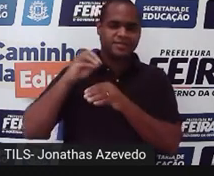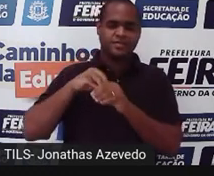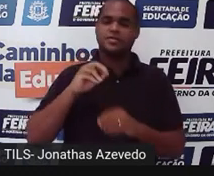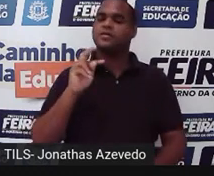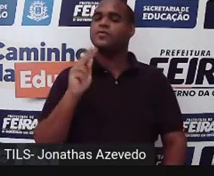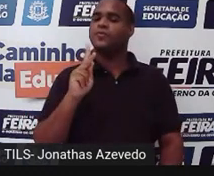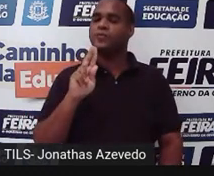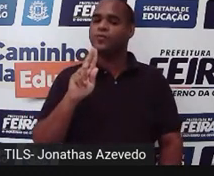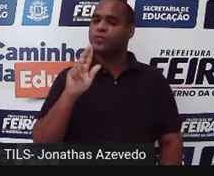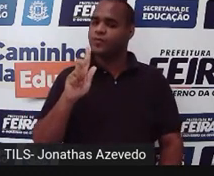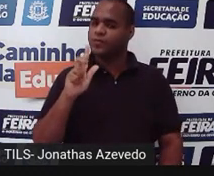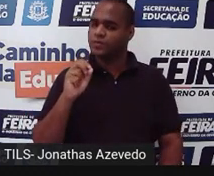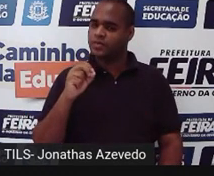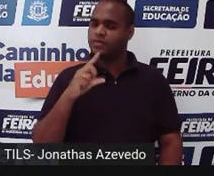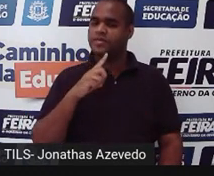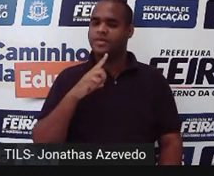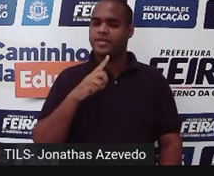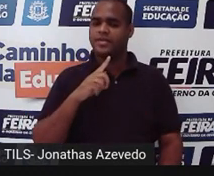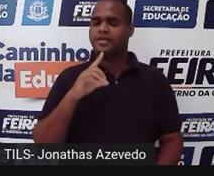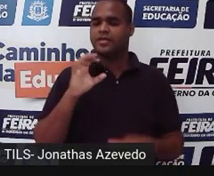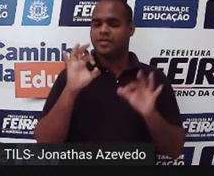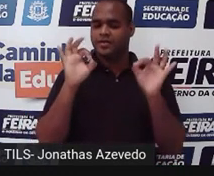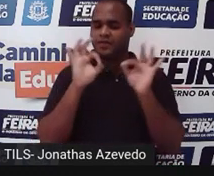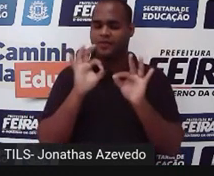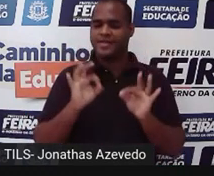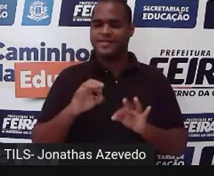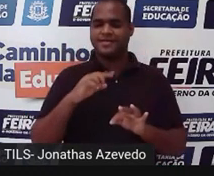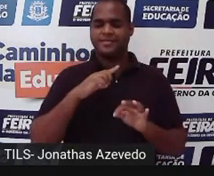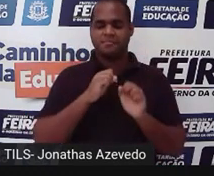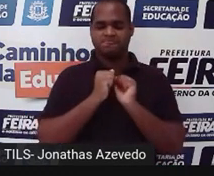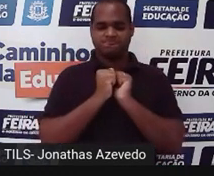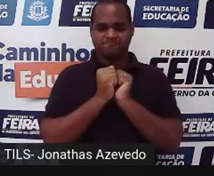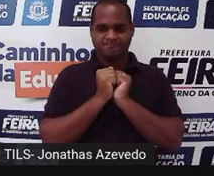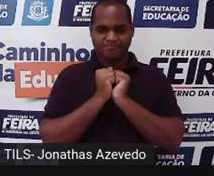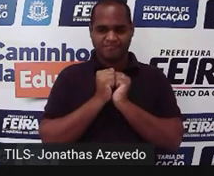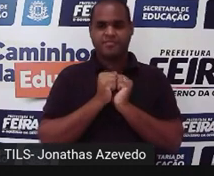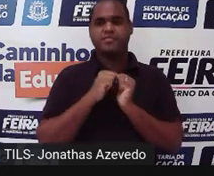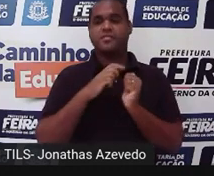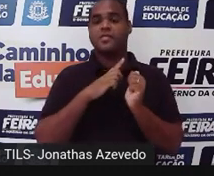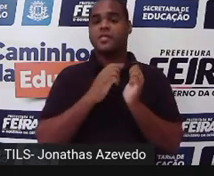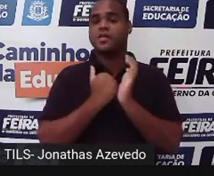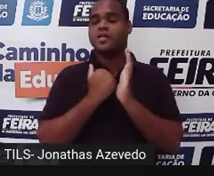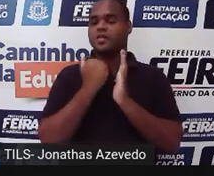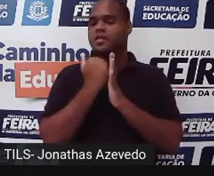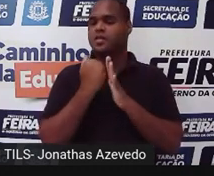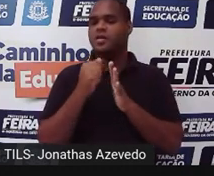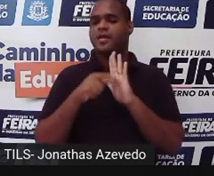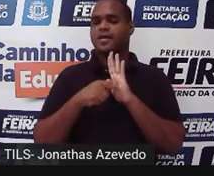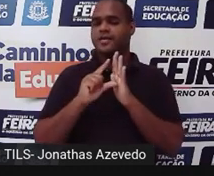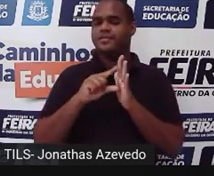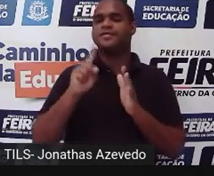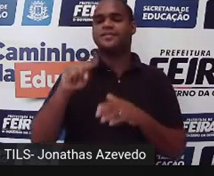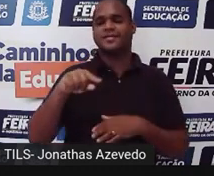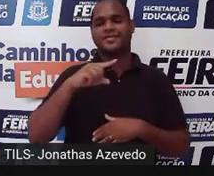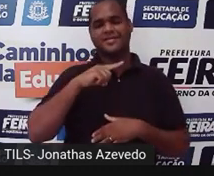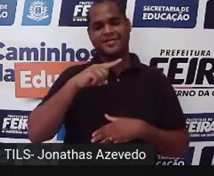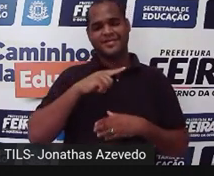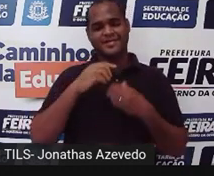se deu conta de que estava feliz na alegre companhia, mais do que nunca antes estivera.